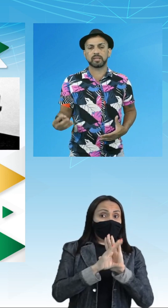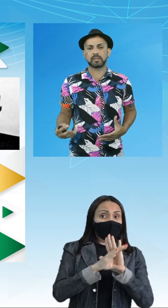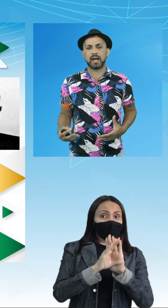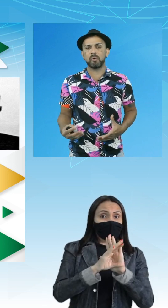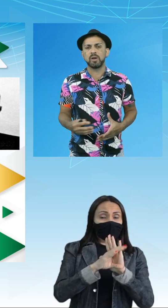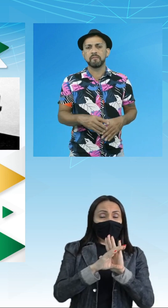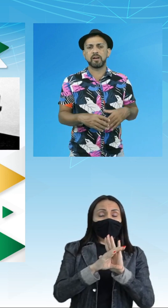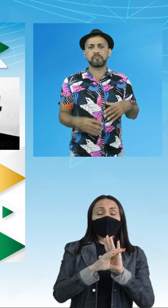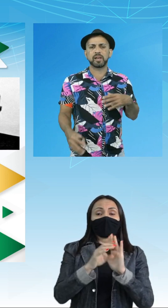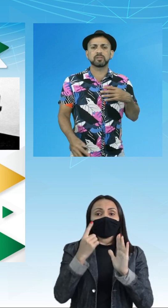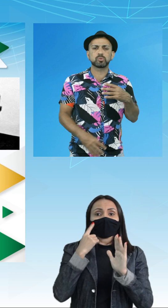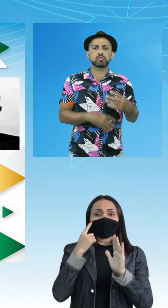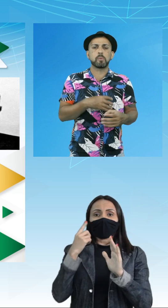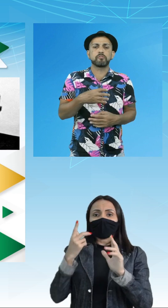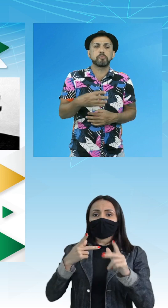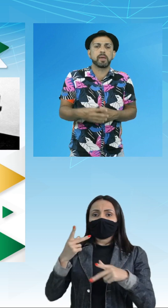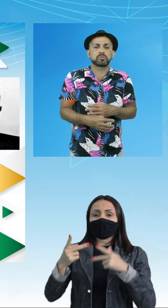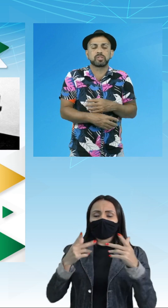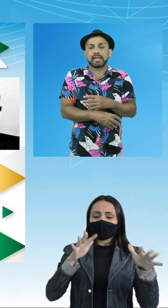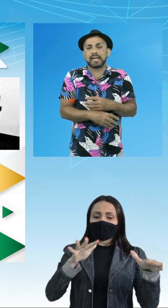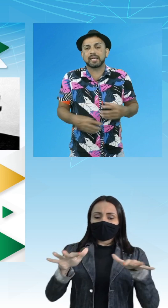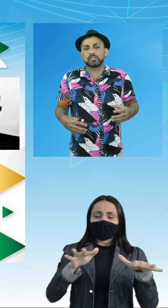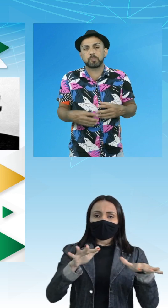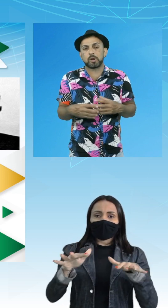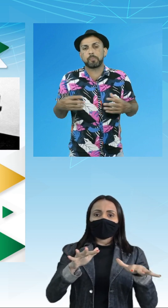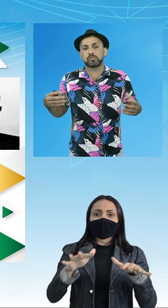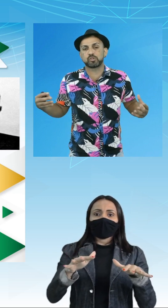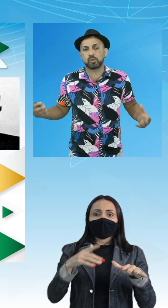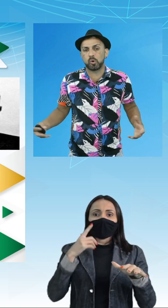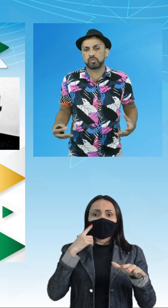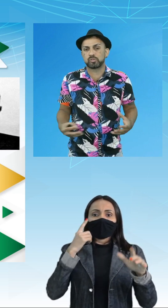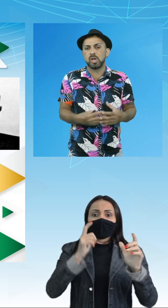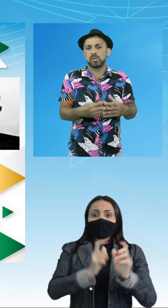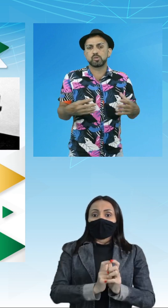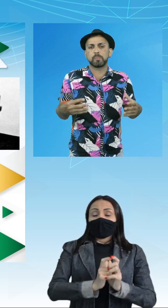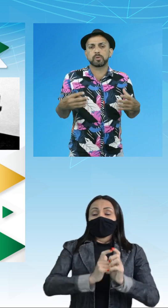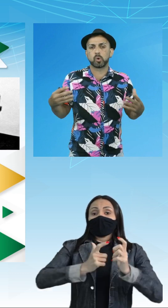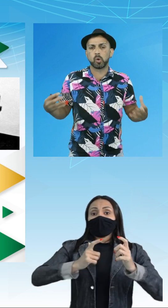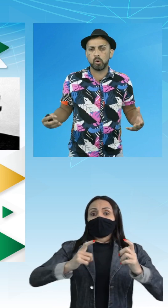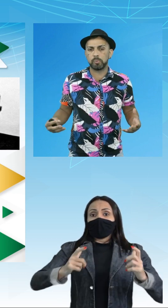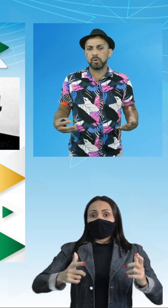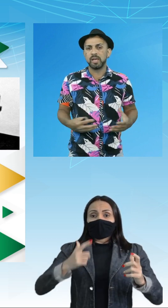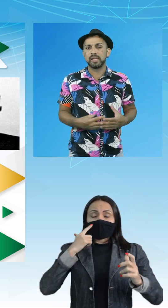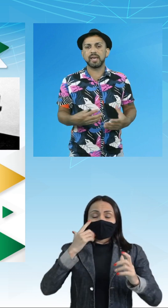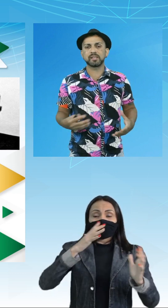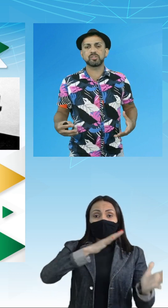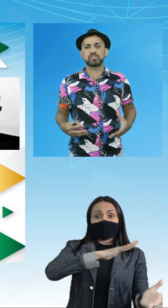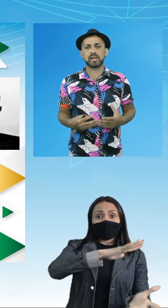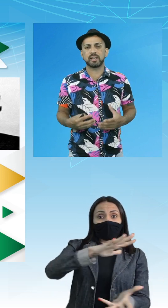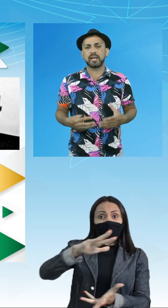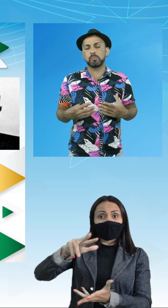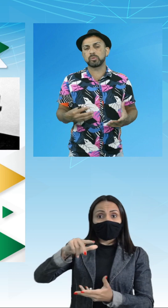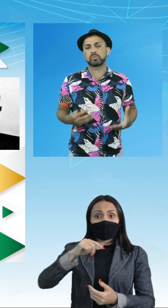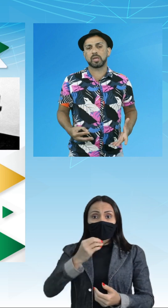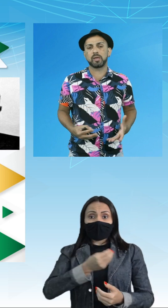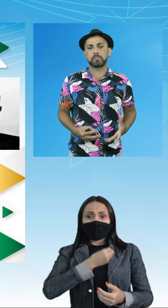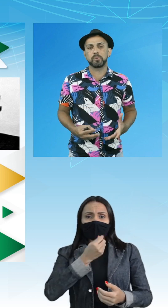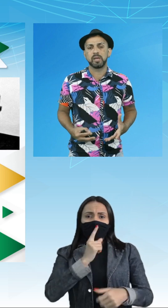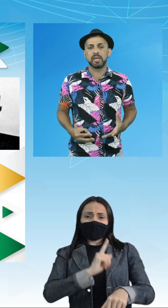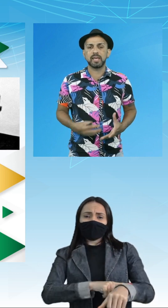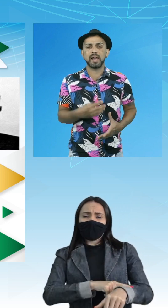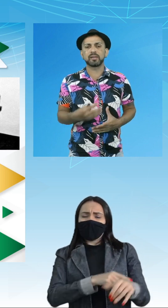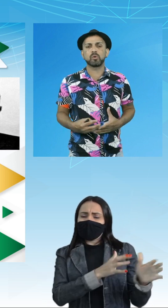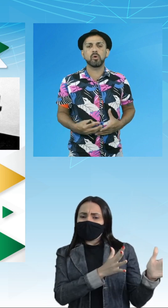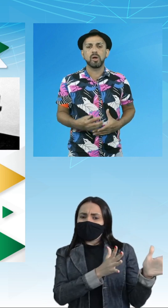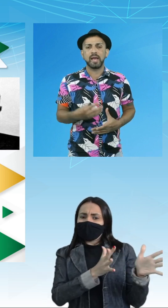continental vai falando dos movimentos de grandes proporções sobre o globo e existe ali há muito tempo.